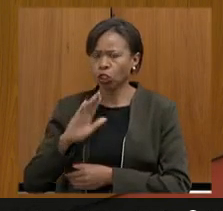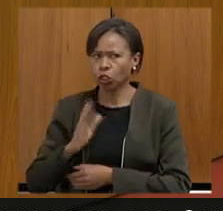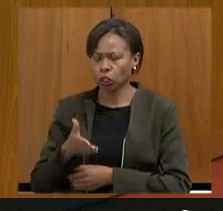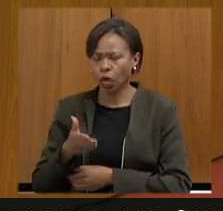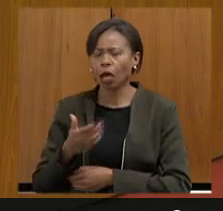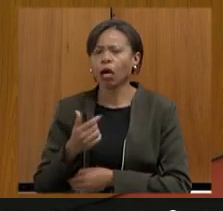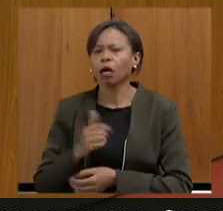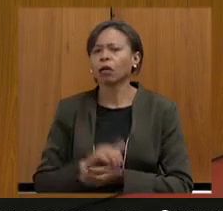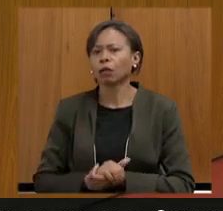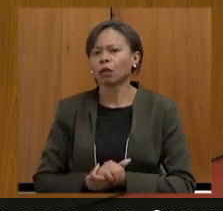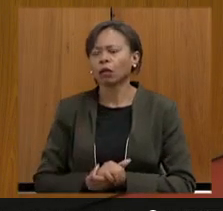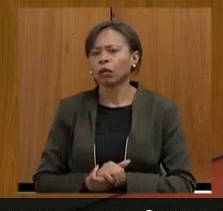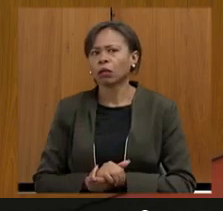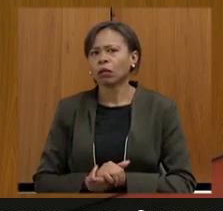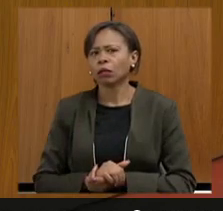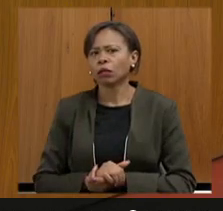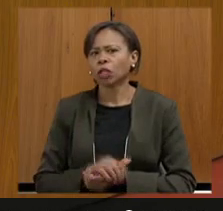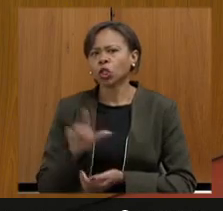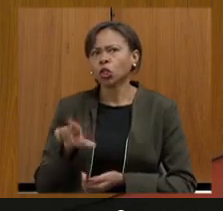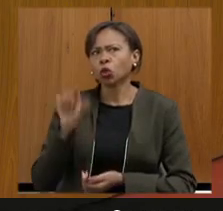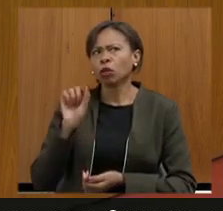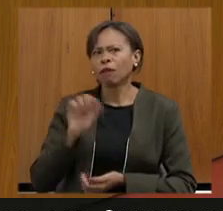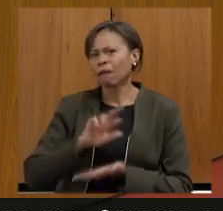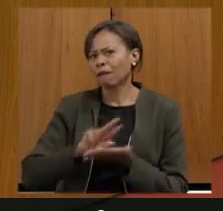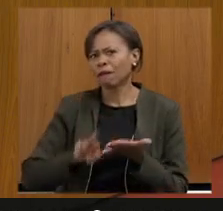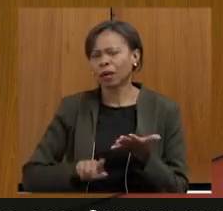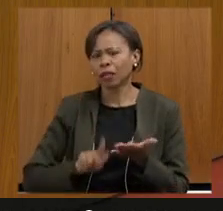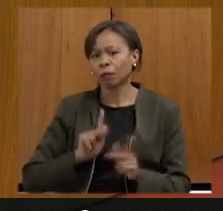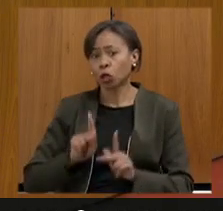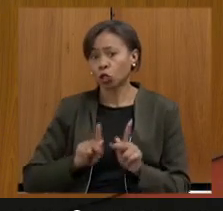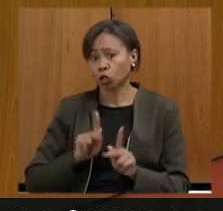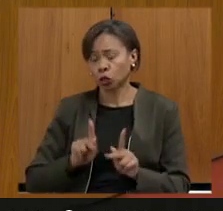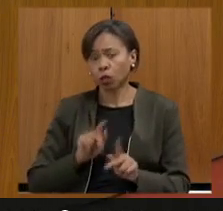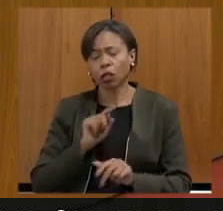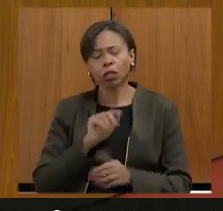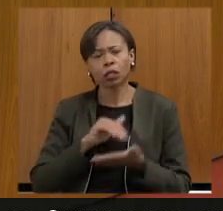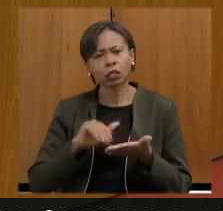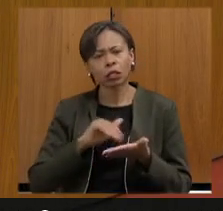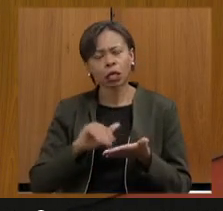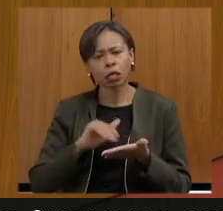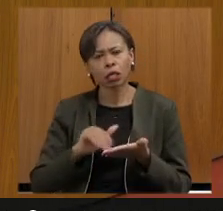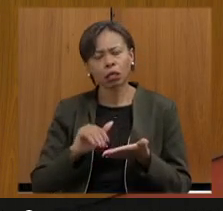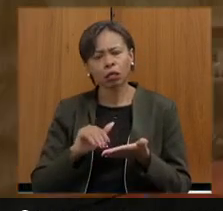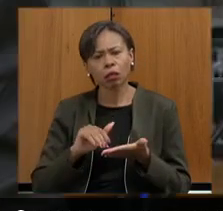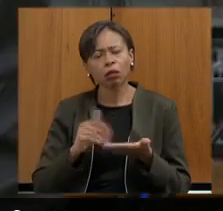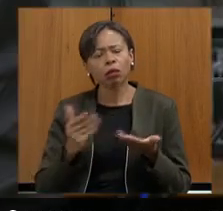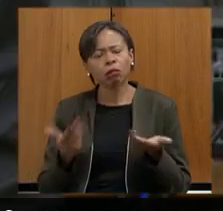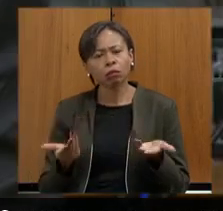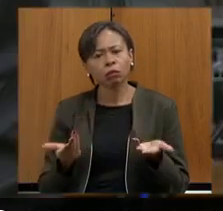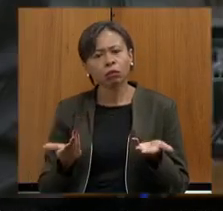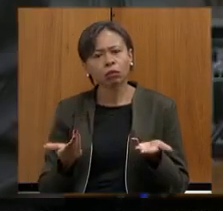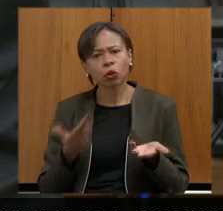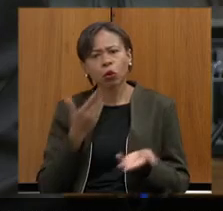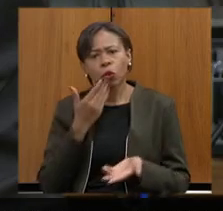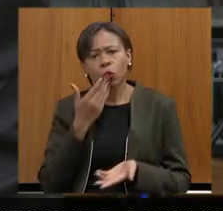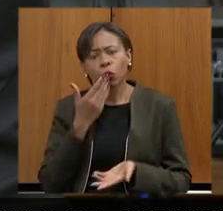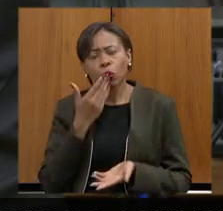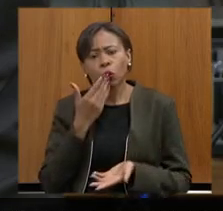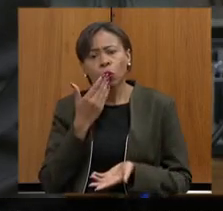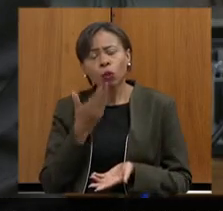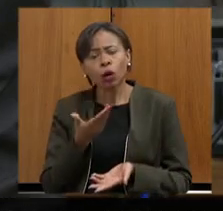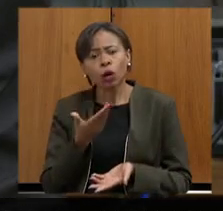a secretaria que a gente sempre faz ofício você pode ver que sempre está chegando ofício lá a gente quer saber quais são as penalidades que vão acontecer com esses